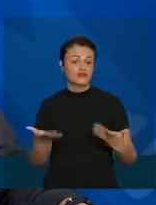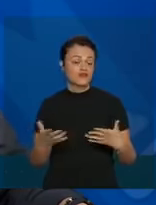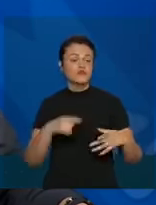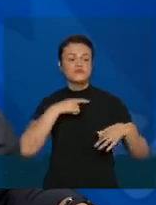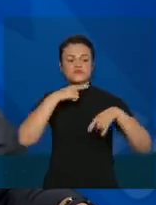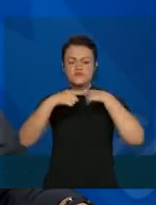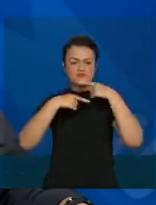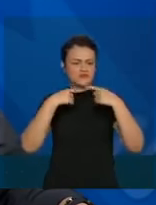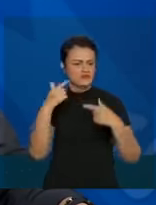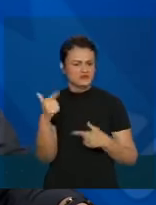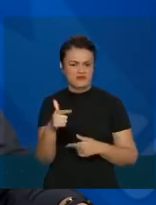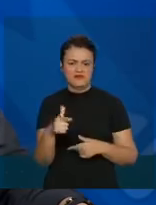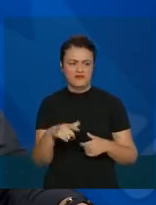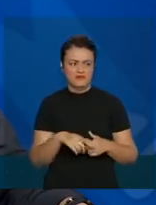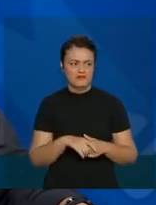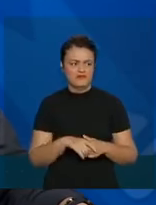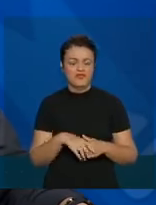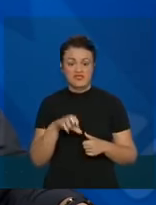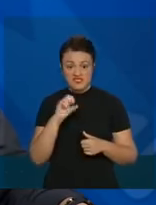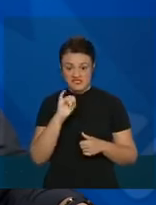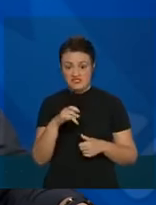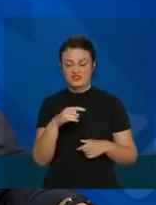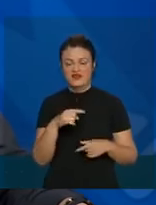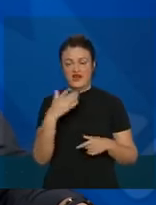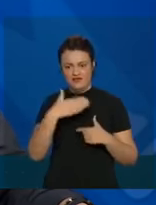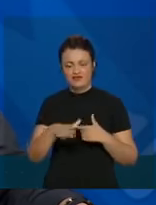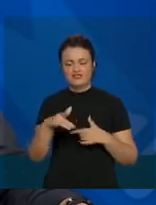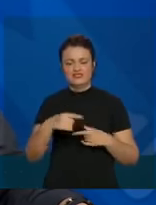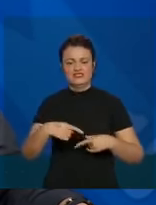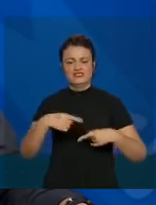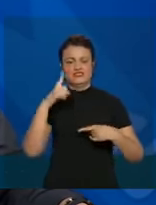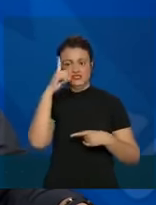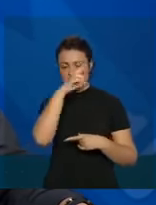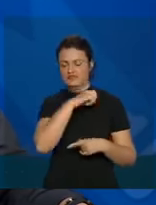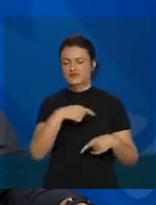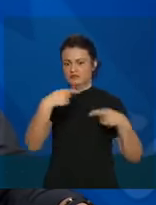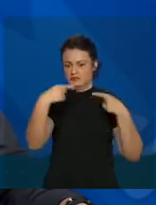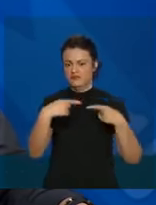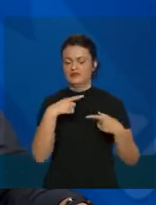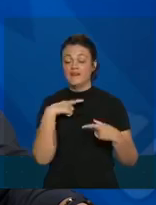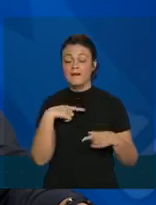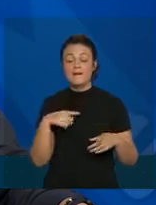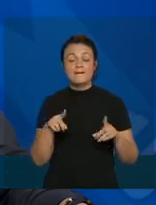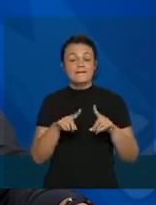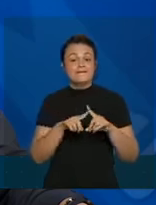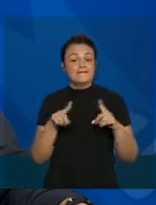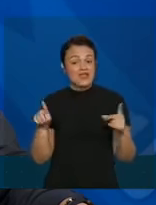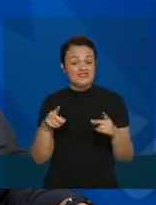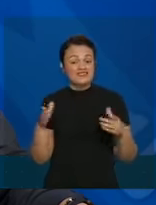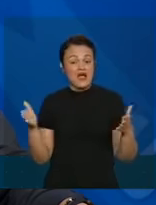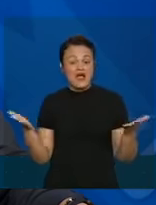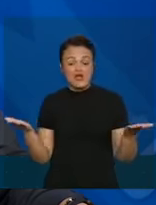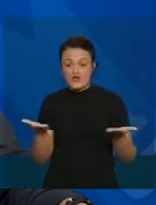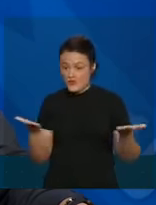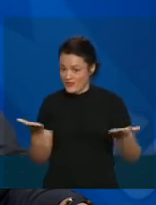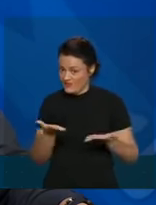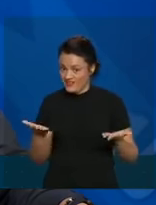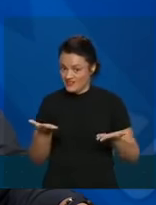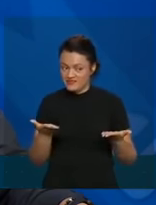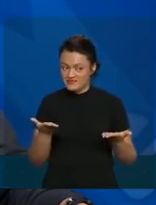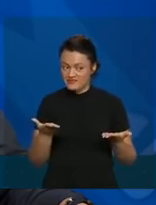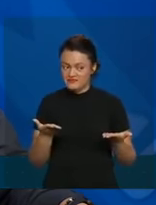dúvida que teremos desafios pela frente. Só que nós estamos numa situação em que